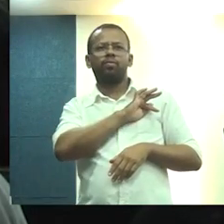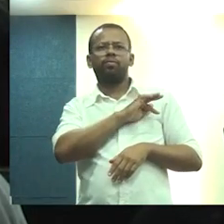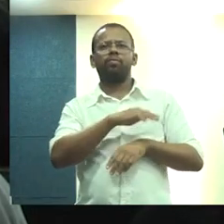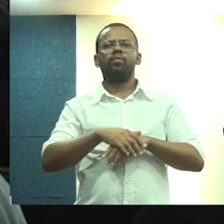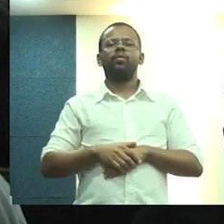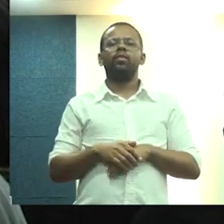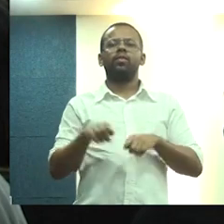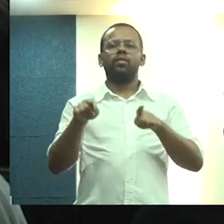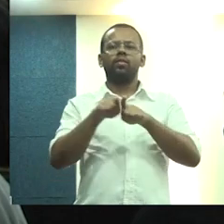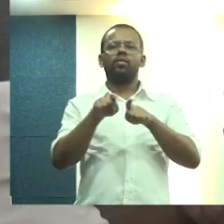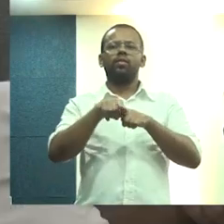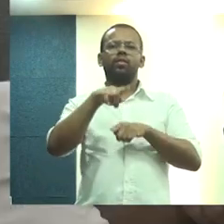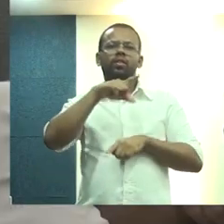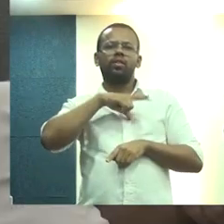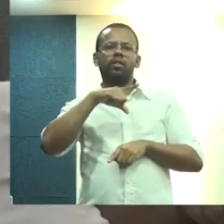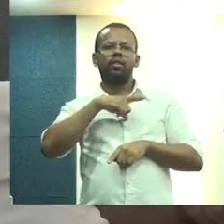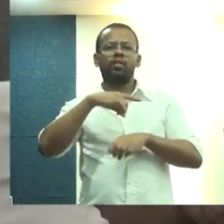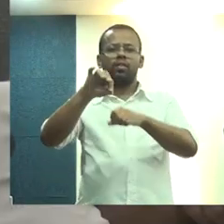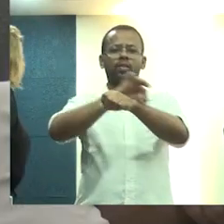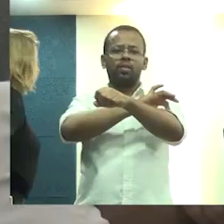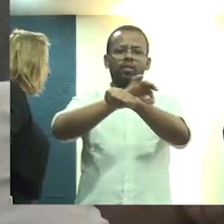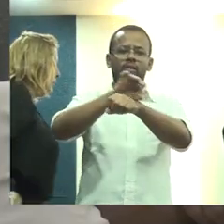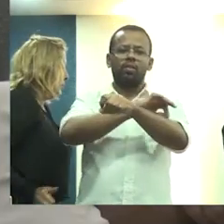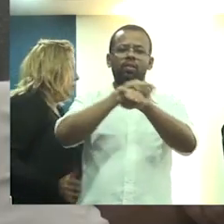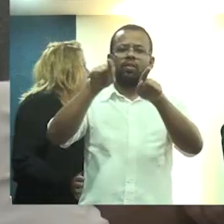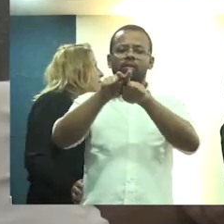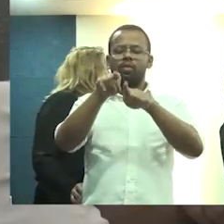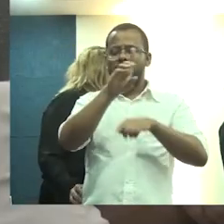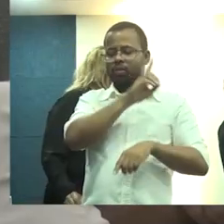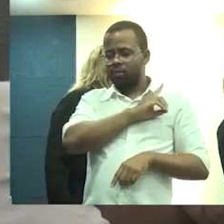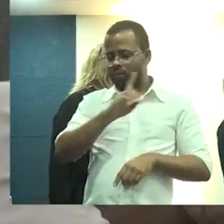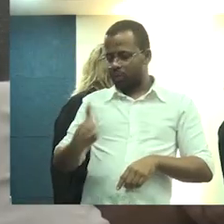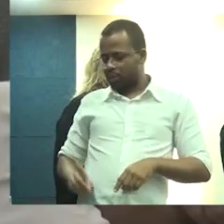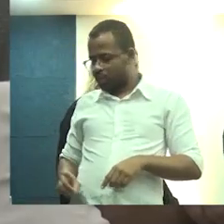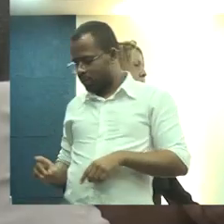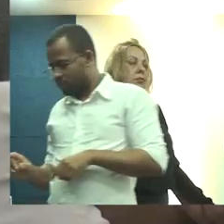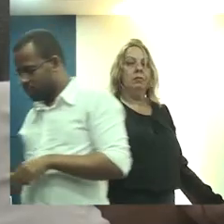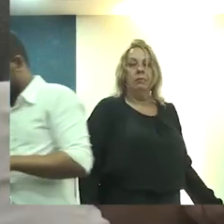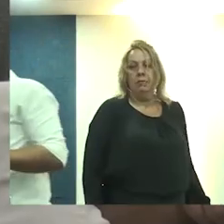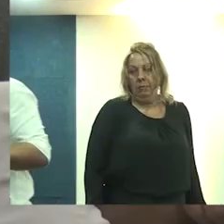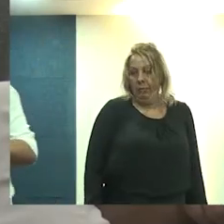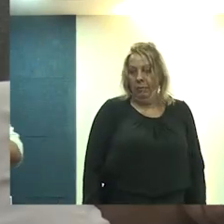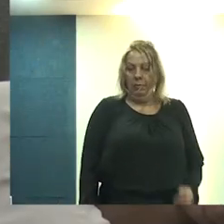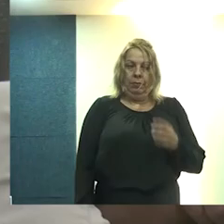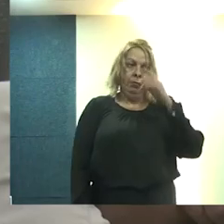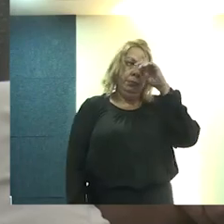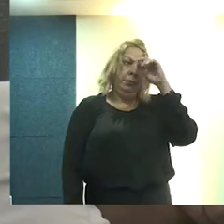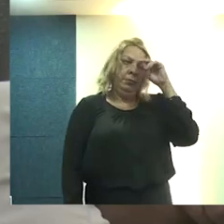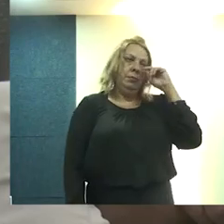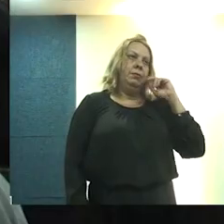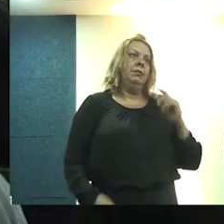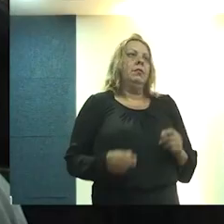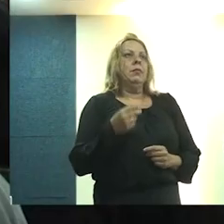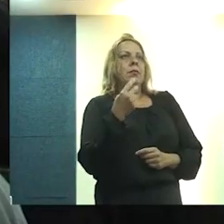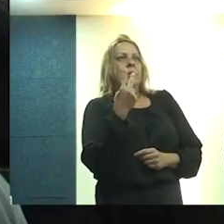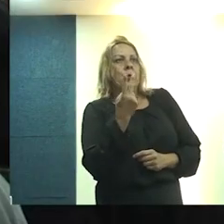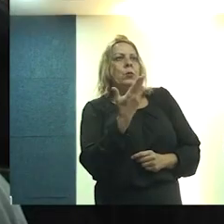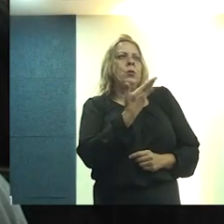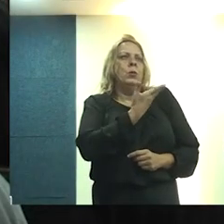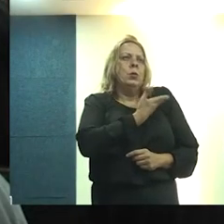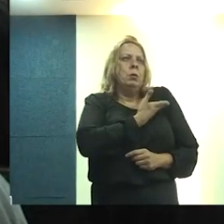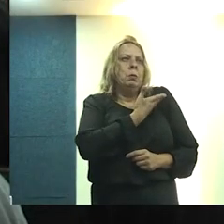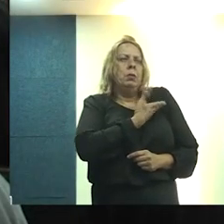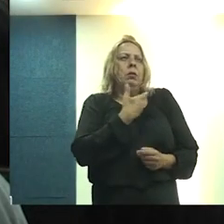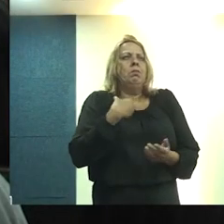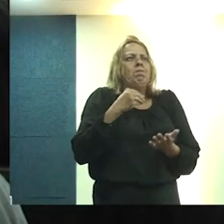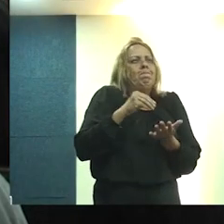e levada a termo pelo arquiteto e também deputado federal Zezel Ribeiro, dois amigos que tanta falta